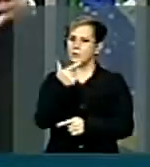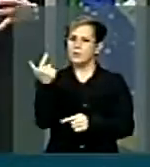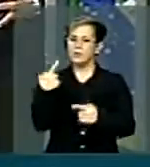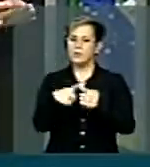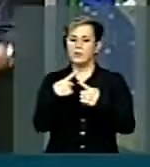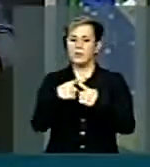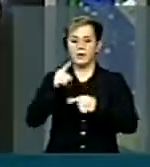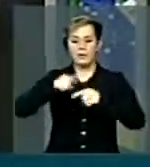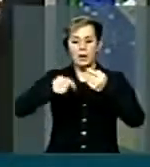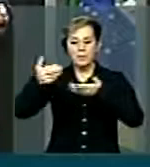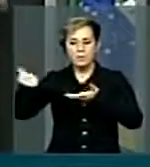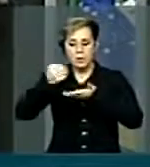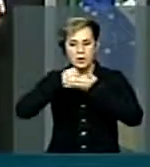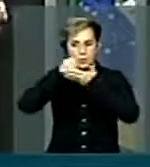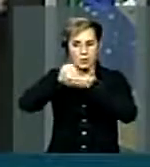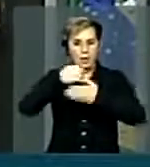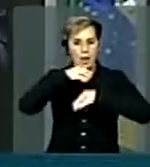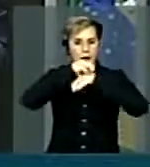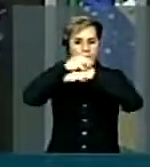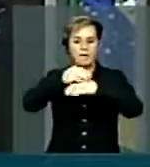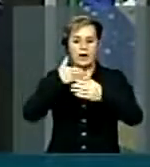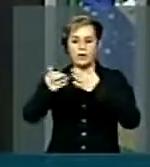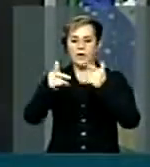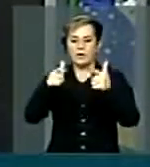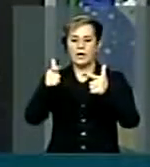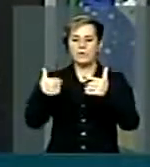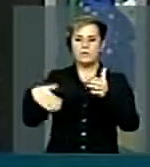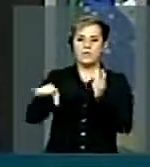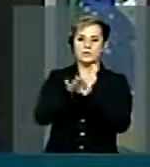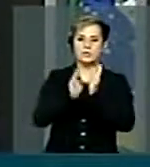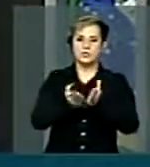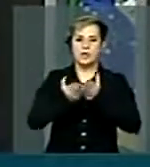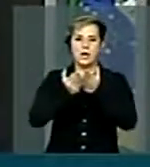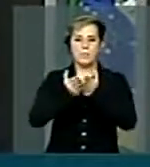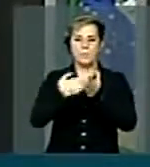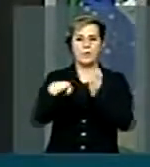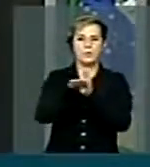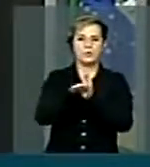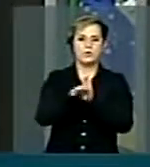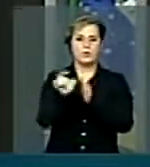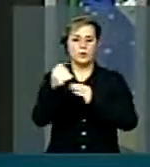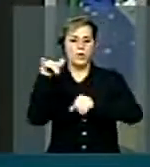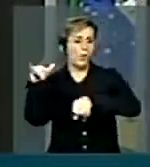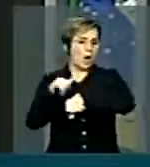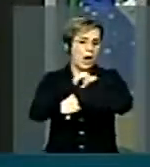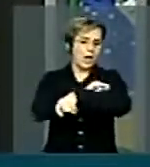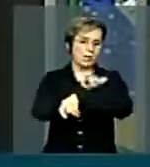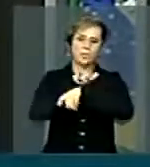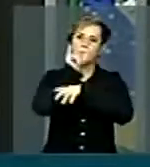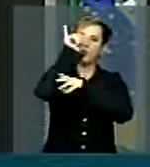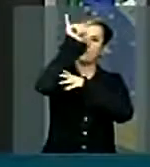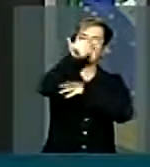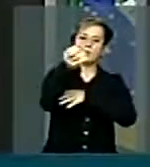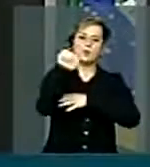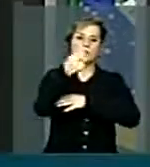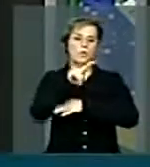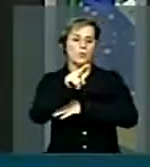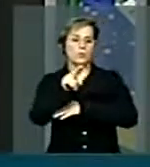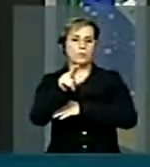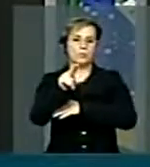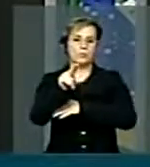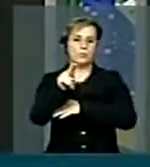tirar um produto de qualquer unidade produtiva e levar até um porto, ou aeroporto, ou o porto